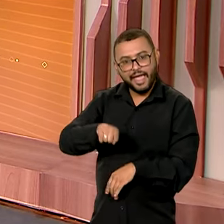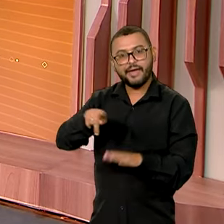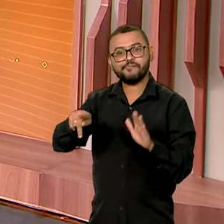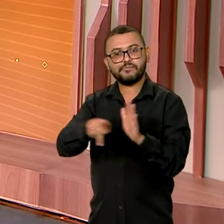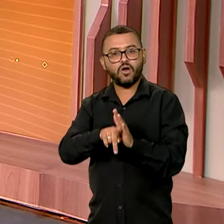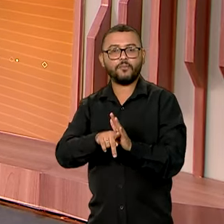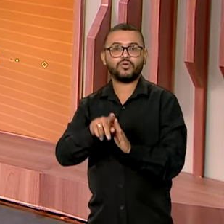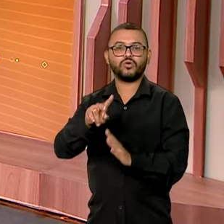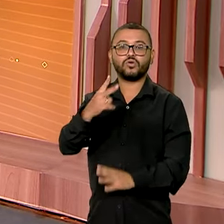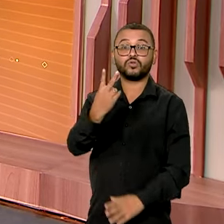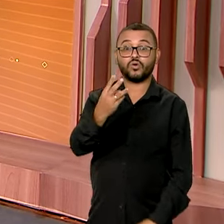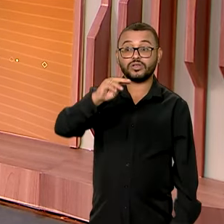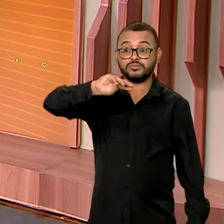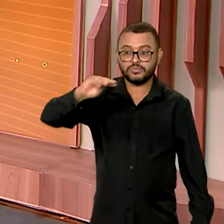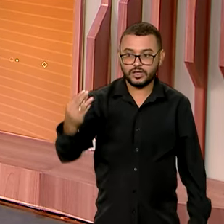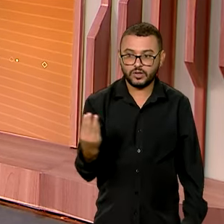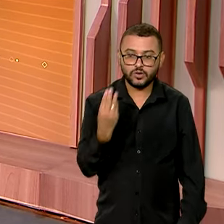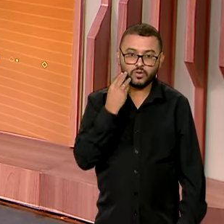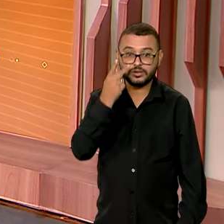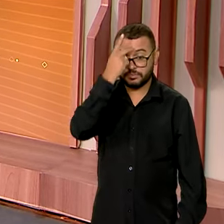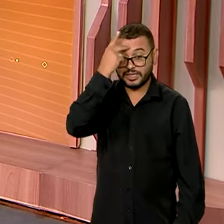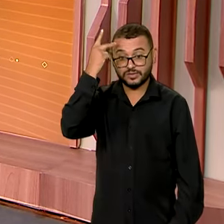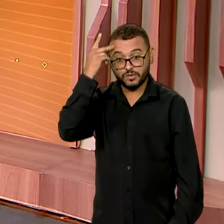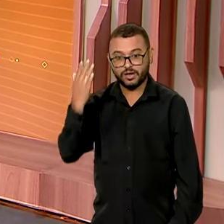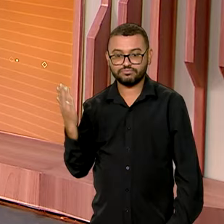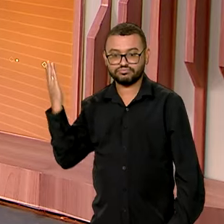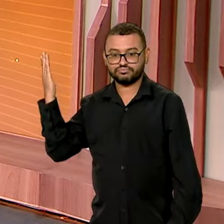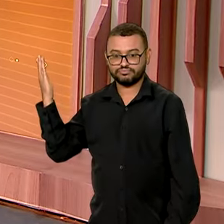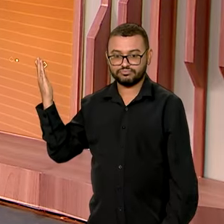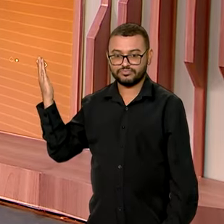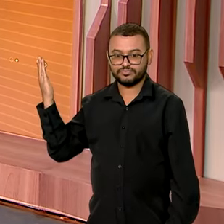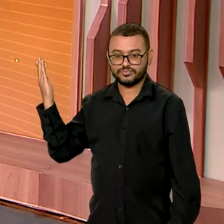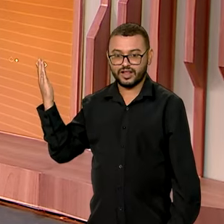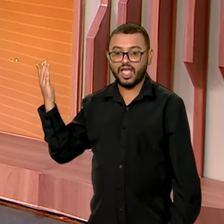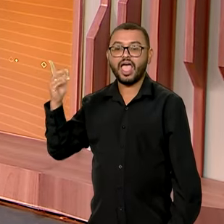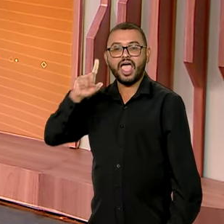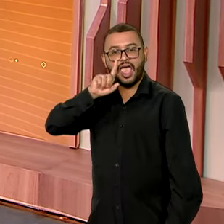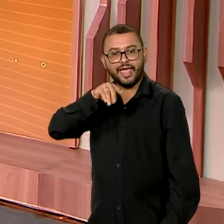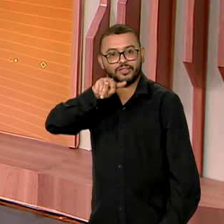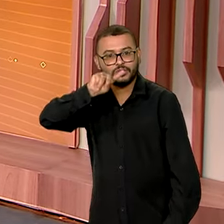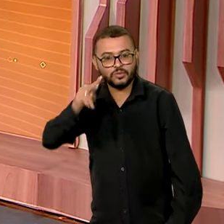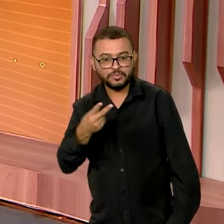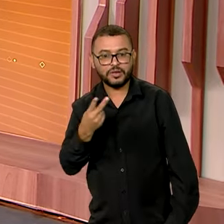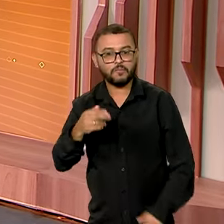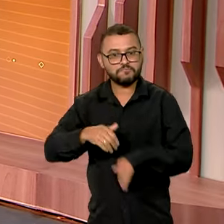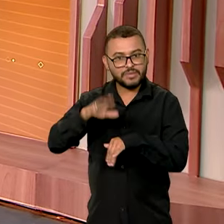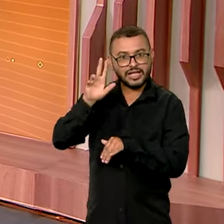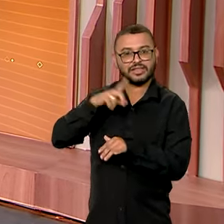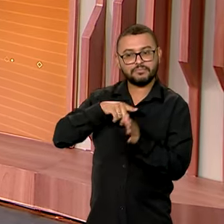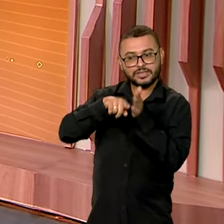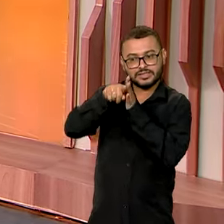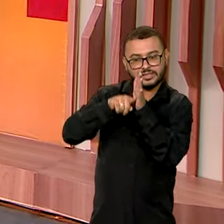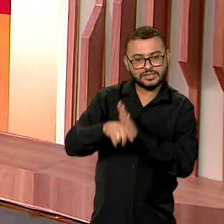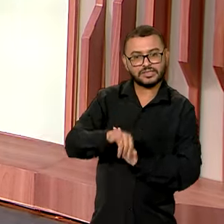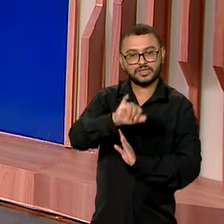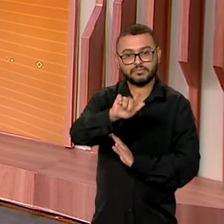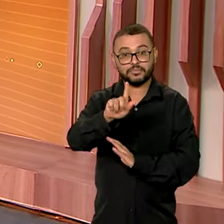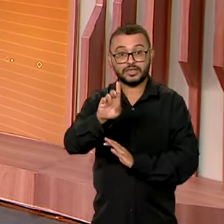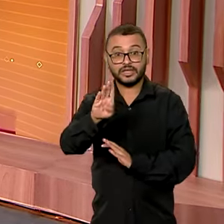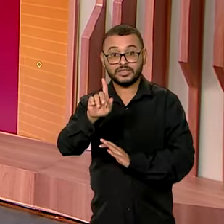de pouco mais de 2 milhões e 400 mil habitantes. Isso são dados de acordo com o censo do IBGE de 2022.